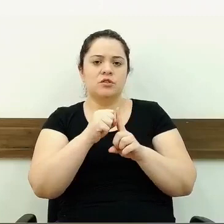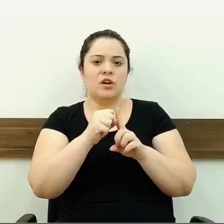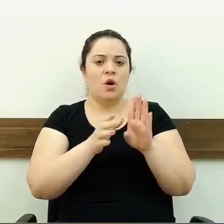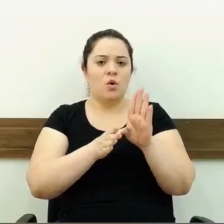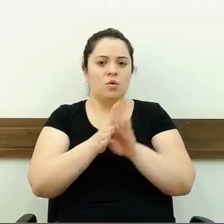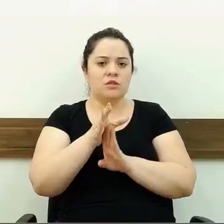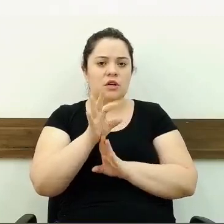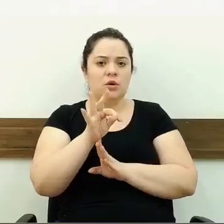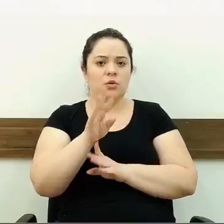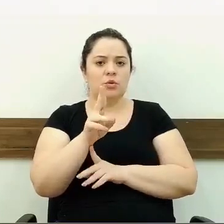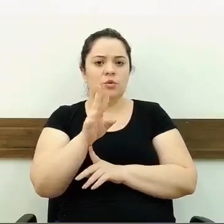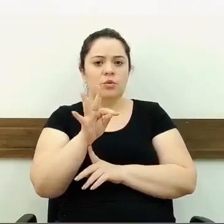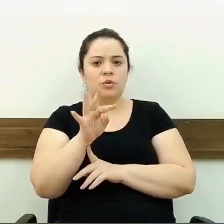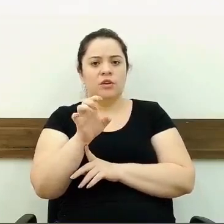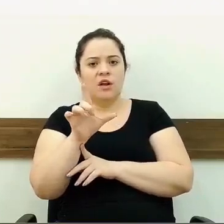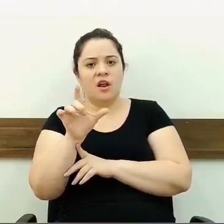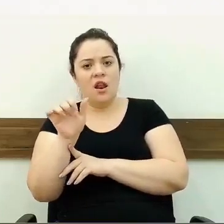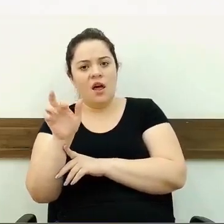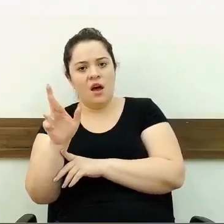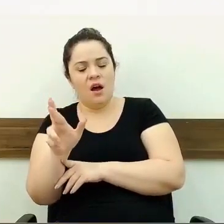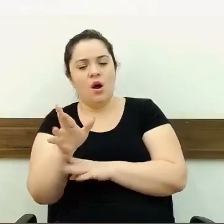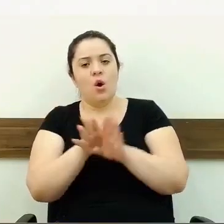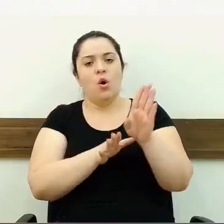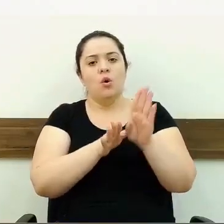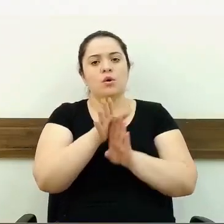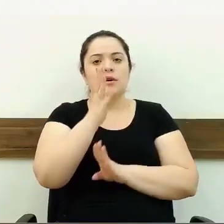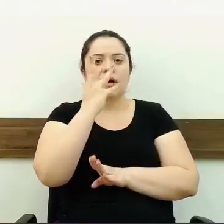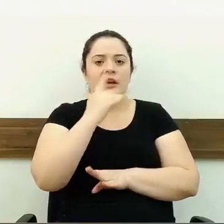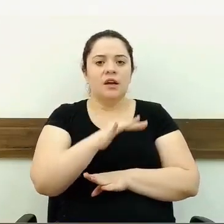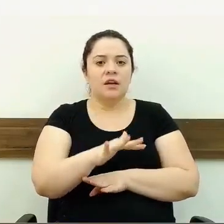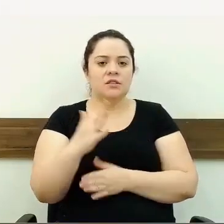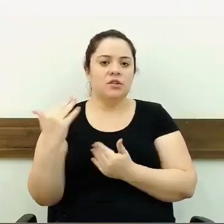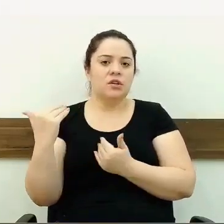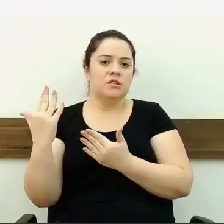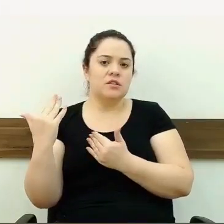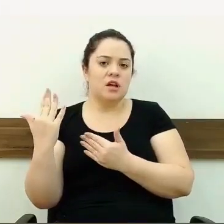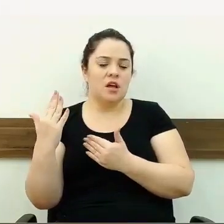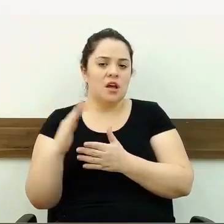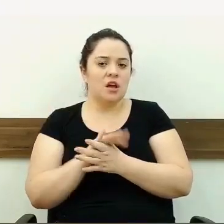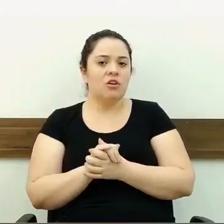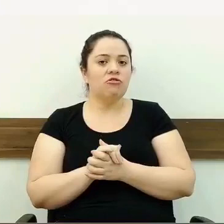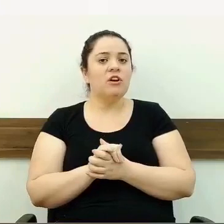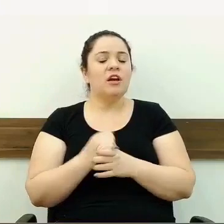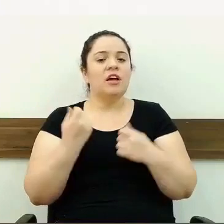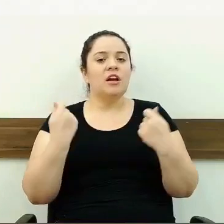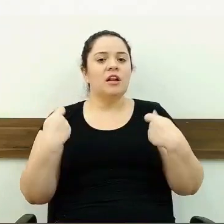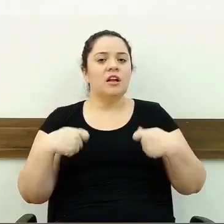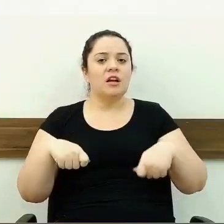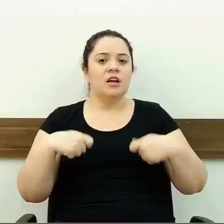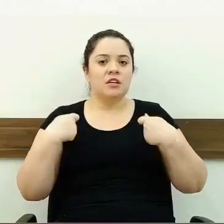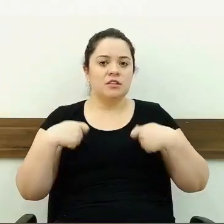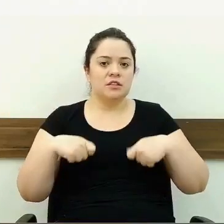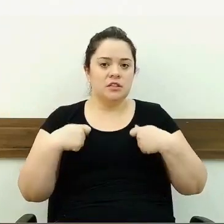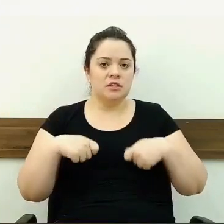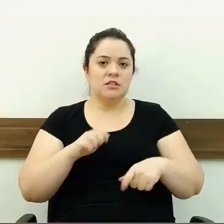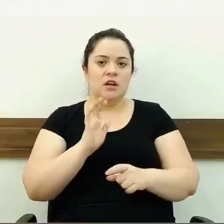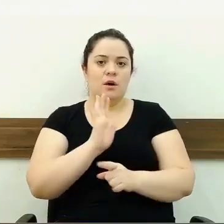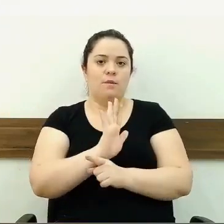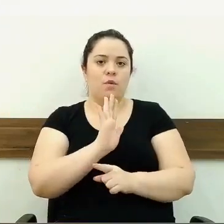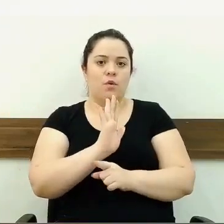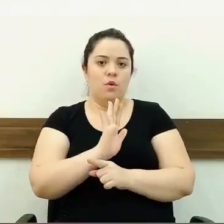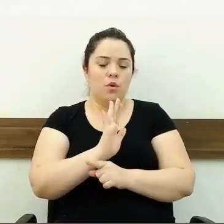Municipal do Direito da Criança e do Adolescente no nosso município, que ele necessita desse apoio.